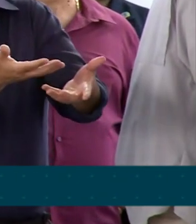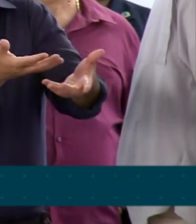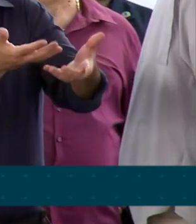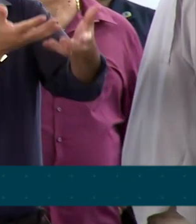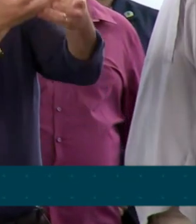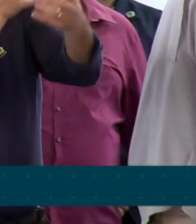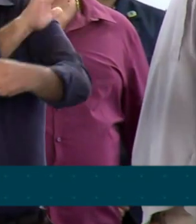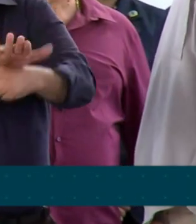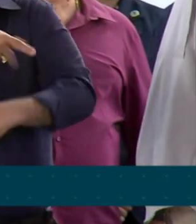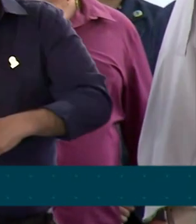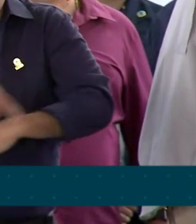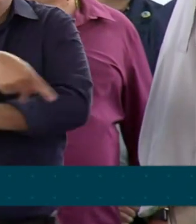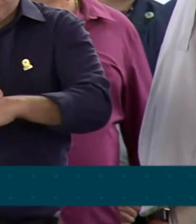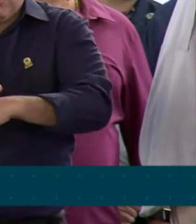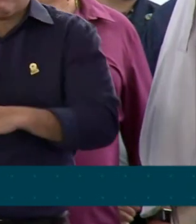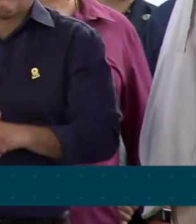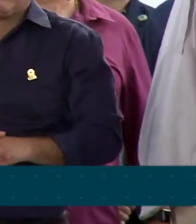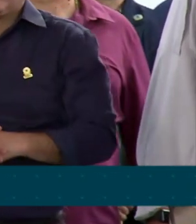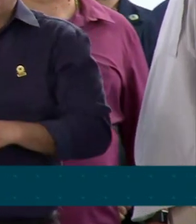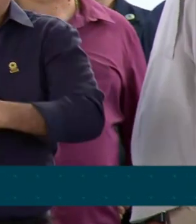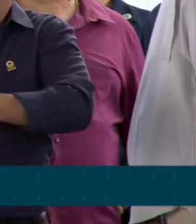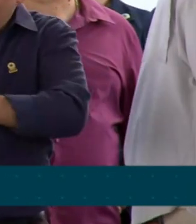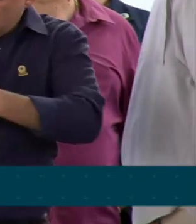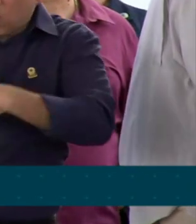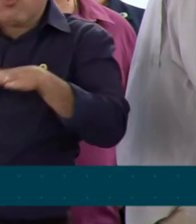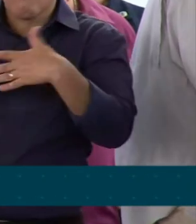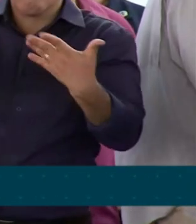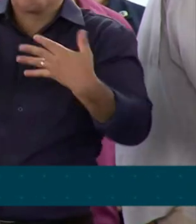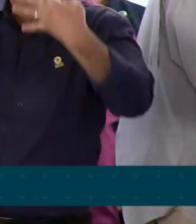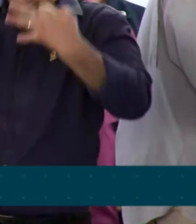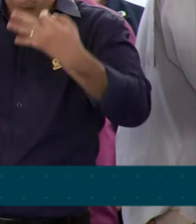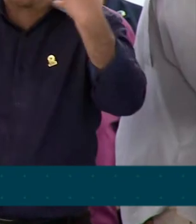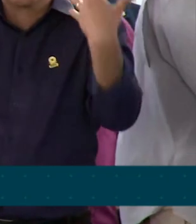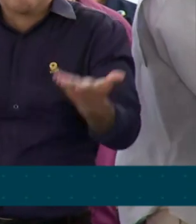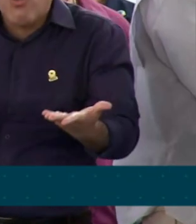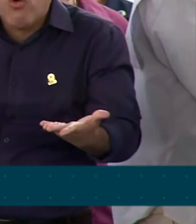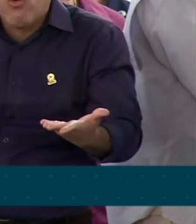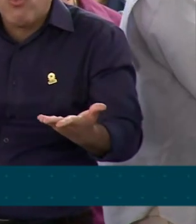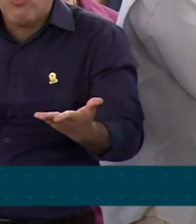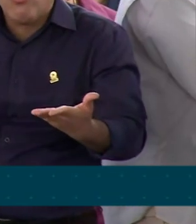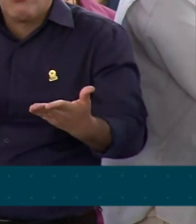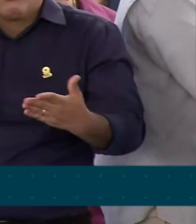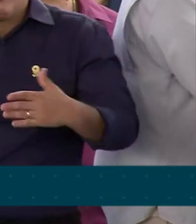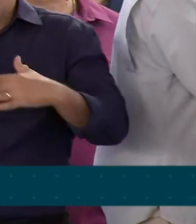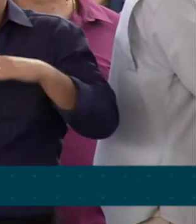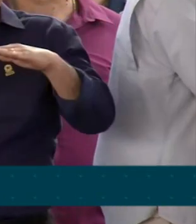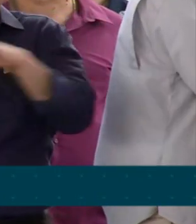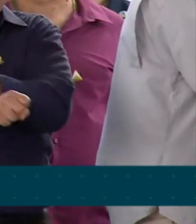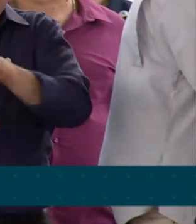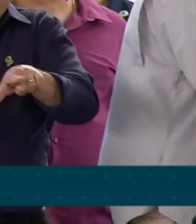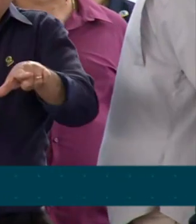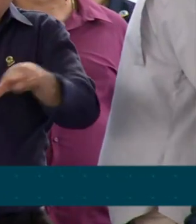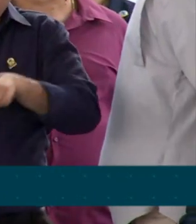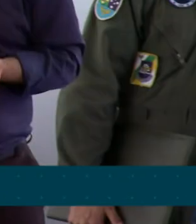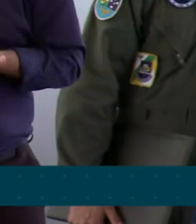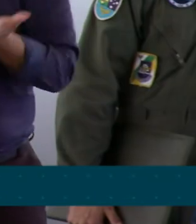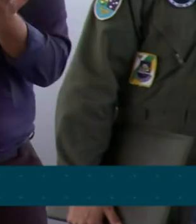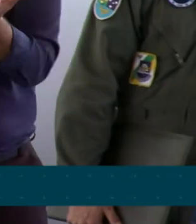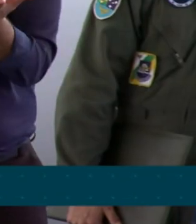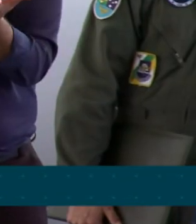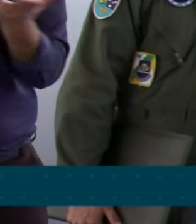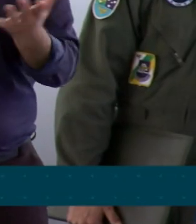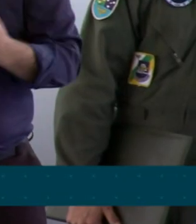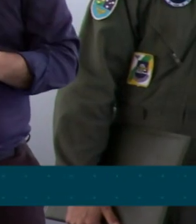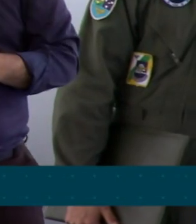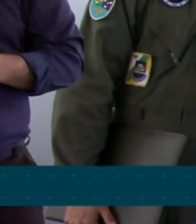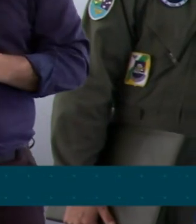Porque a maior dignidade que nós podemos ter nessa terra é ter um emprego razoável. A